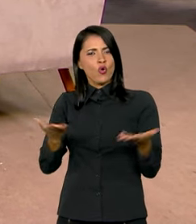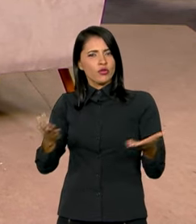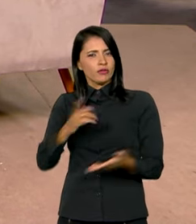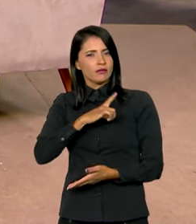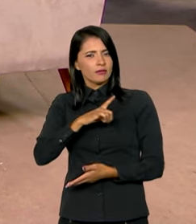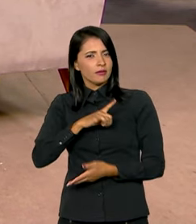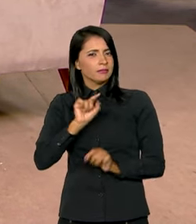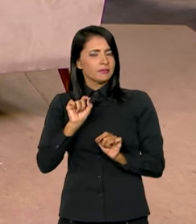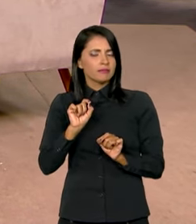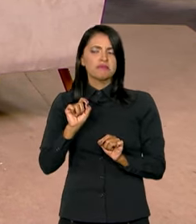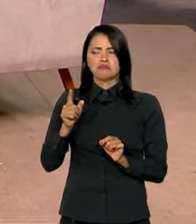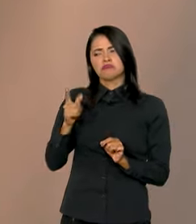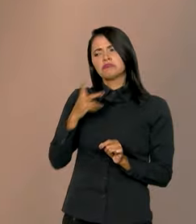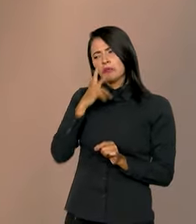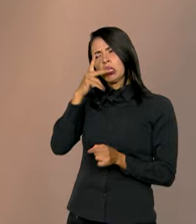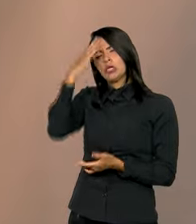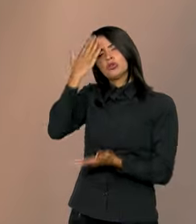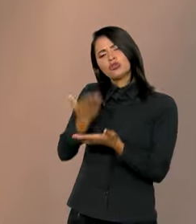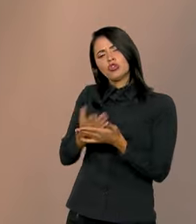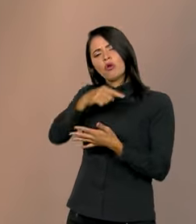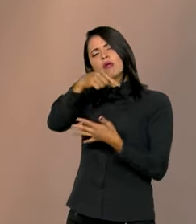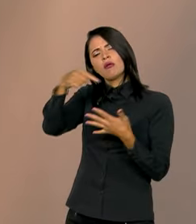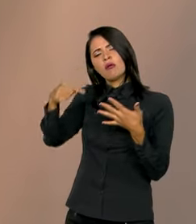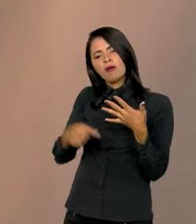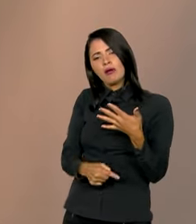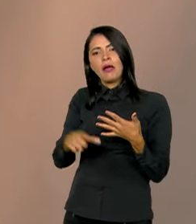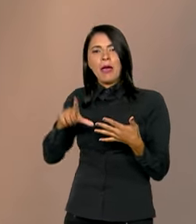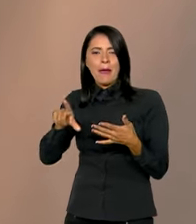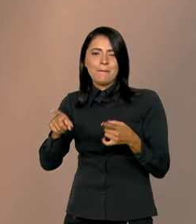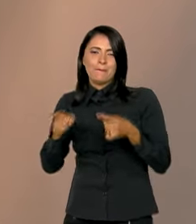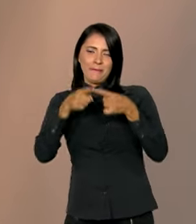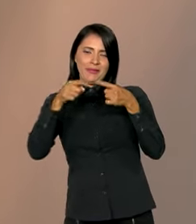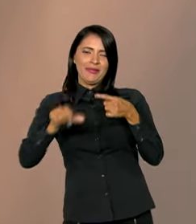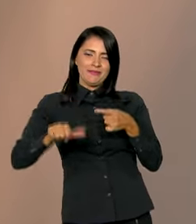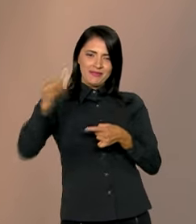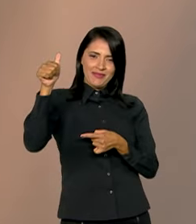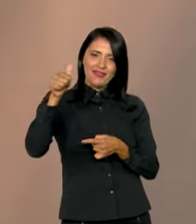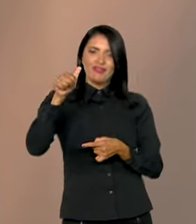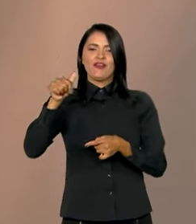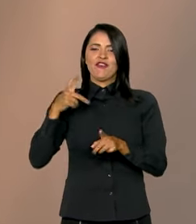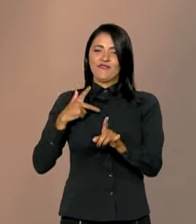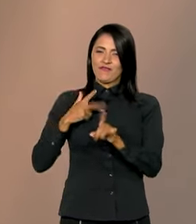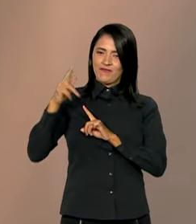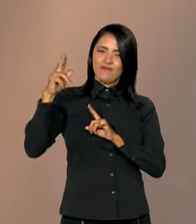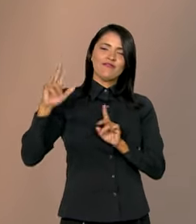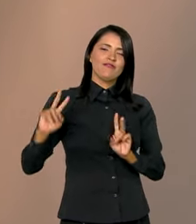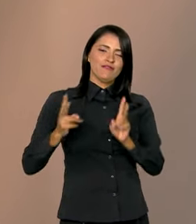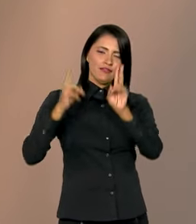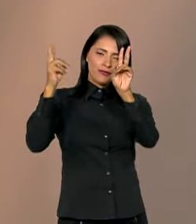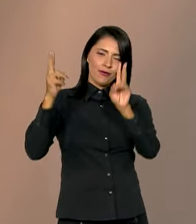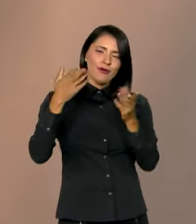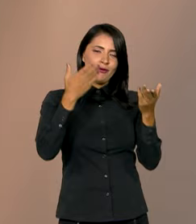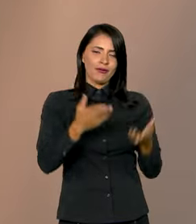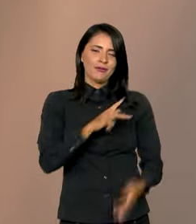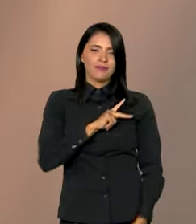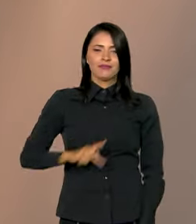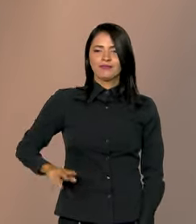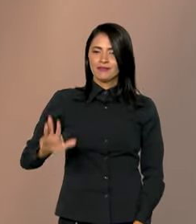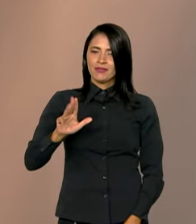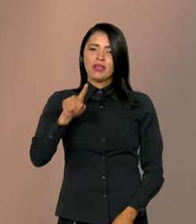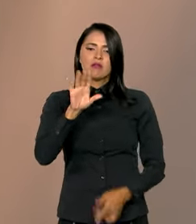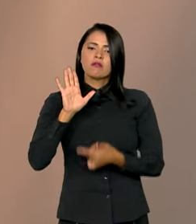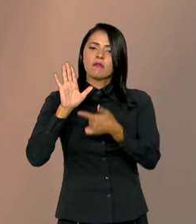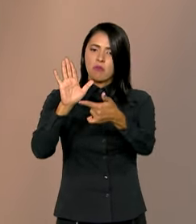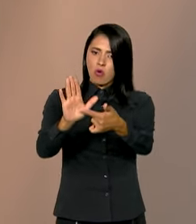Acho que é um conjunto de fatores. O primeiro, a própria vitória do presidente Lula, numa demonstração que o Brasil ama a democracia e o